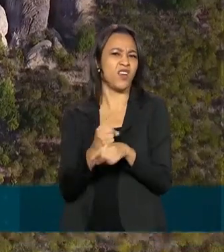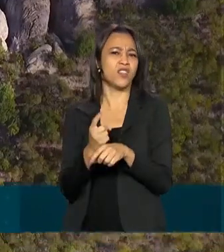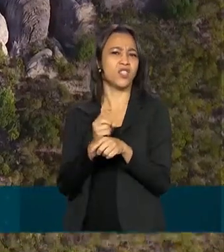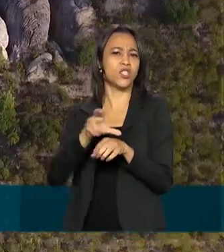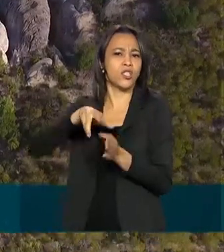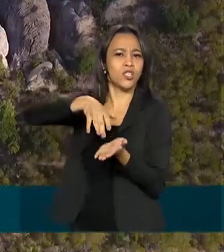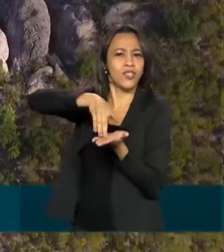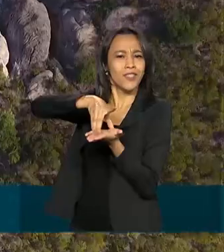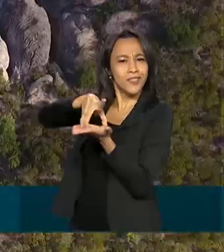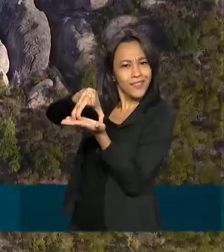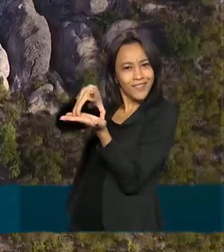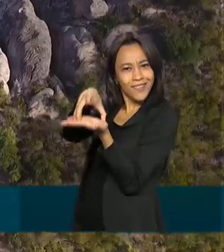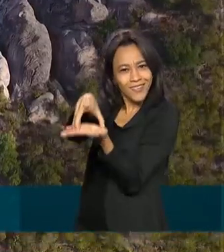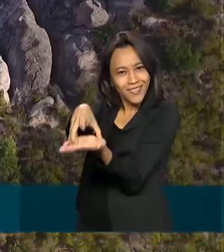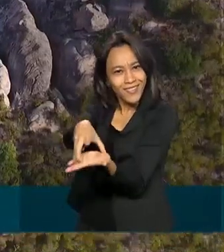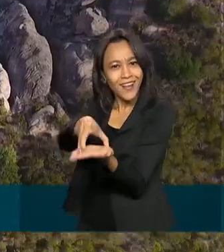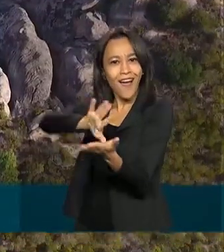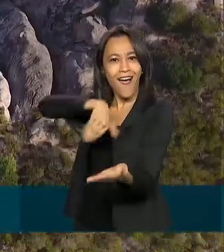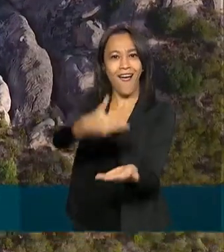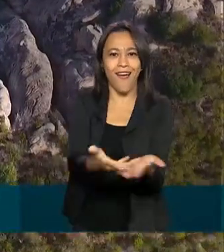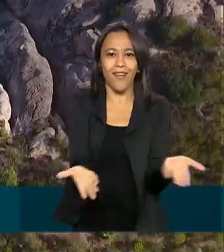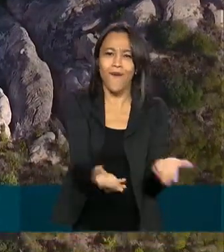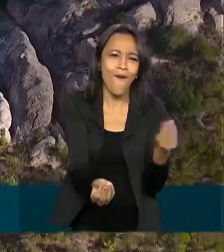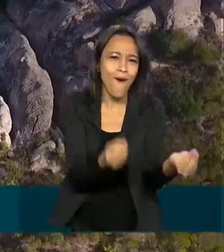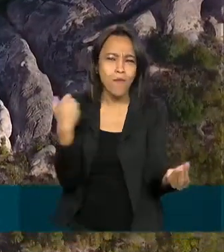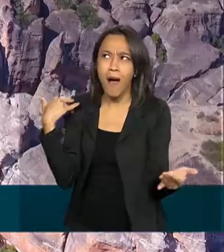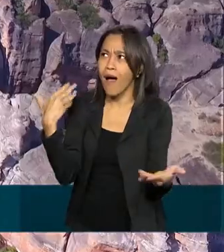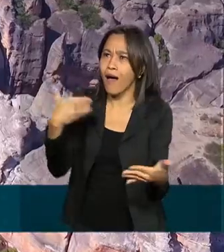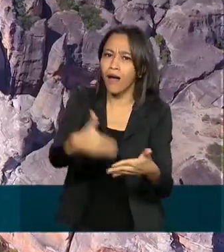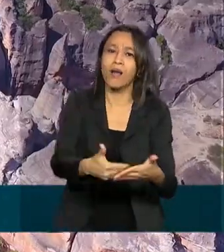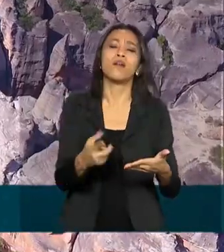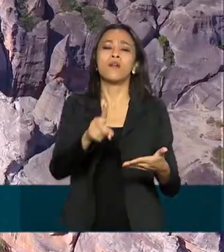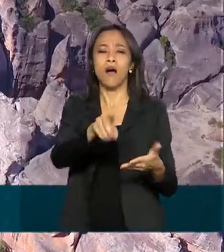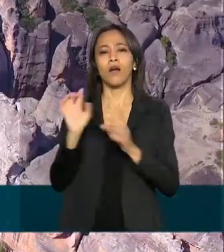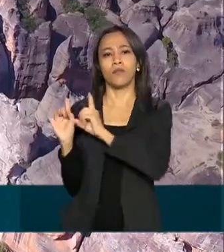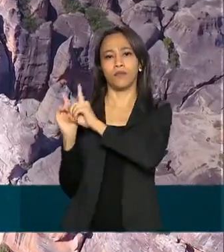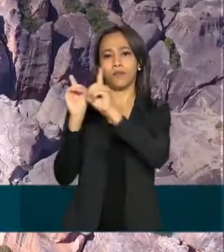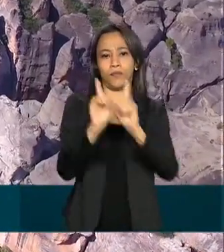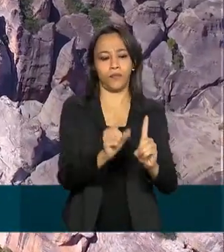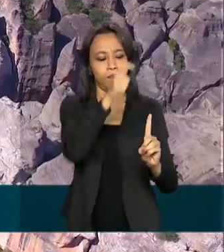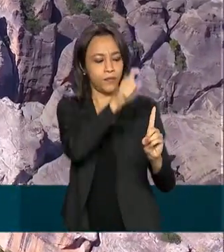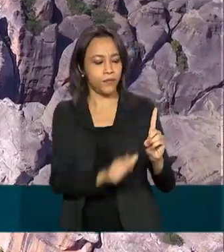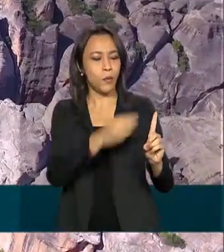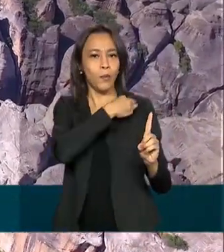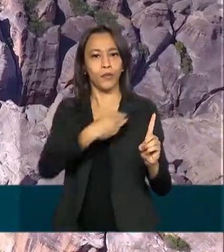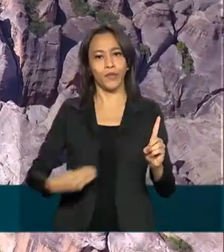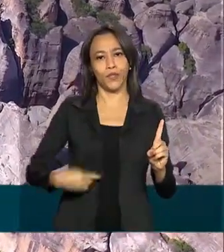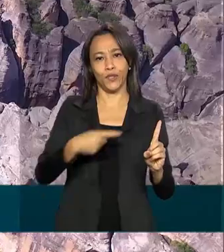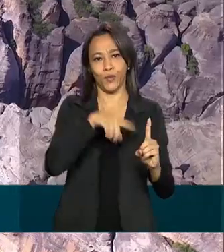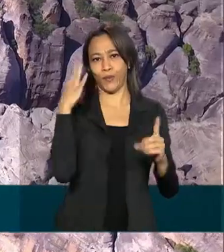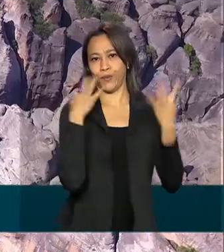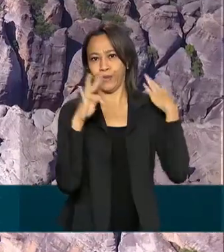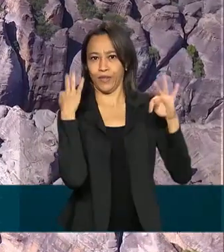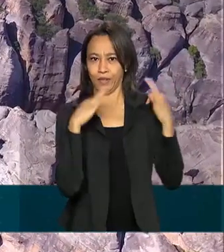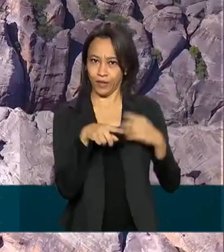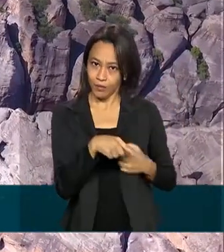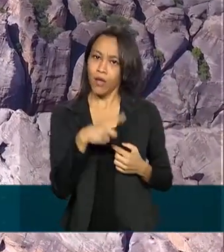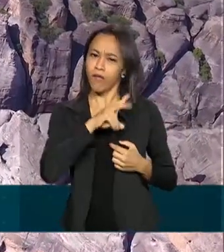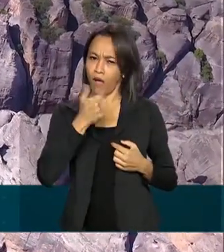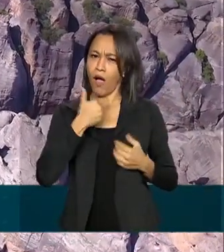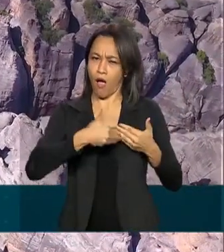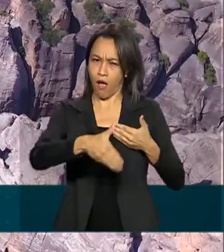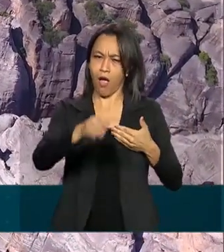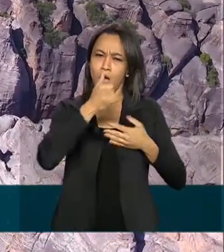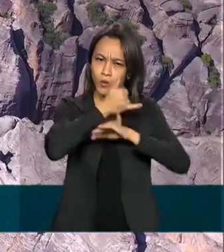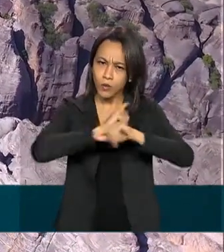atual Caatinga Nordestina. O presidente, durante a visita, vai ser acompanhado pelo ministro do Turismo, Marcelo Álvaro Antônio, que deve anunciar